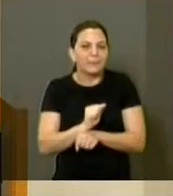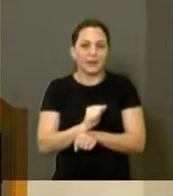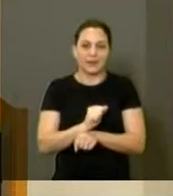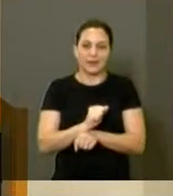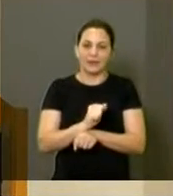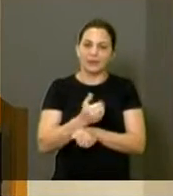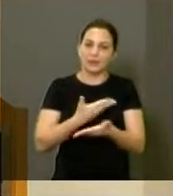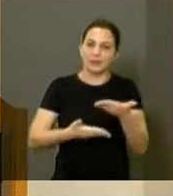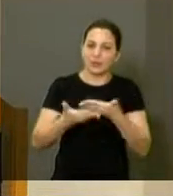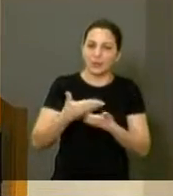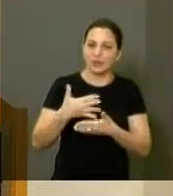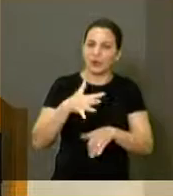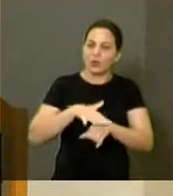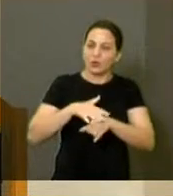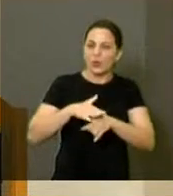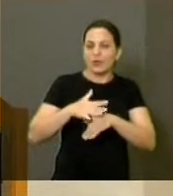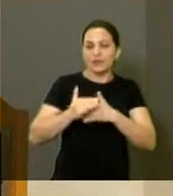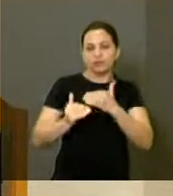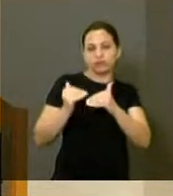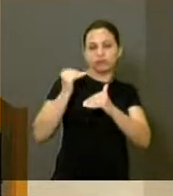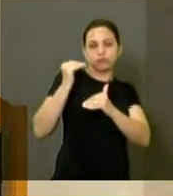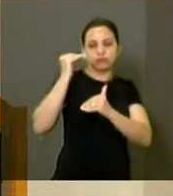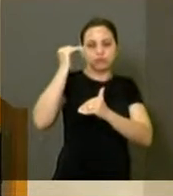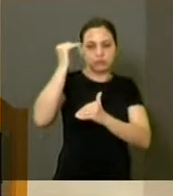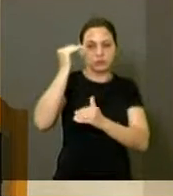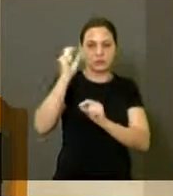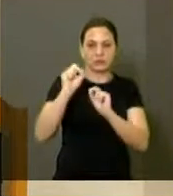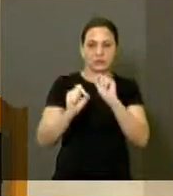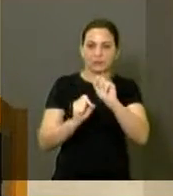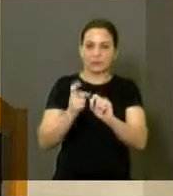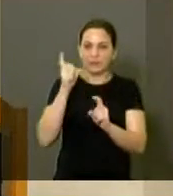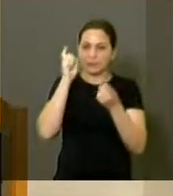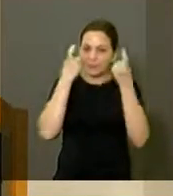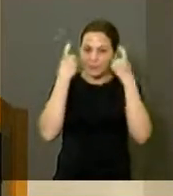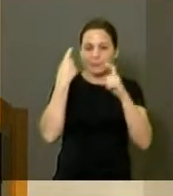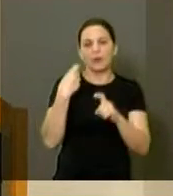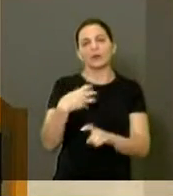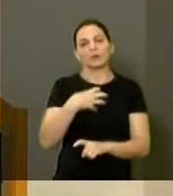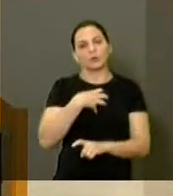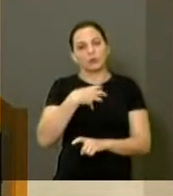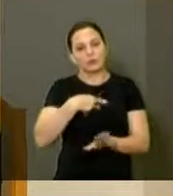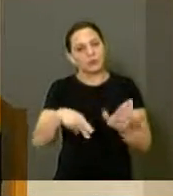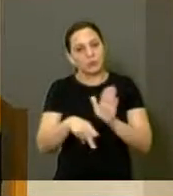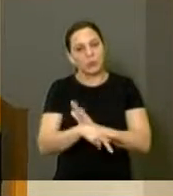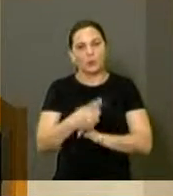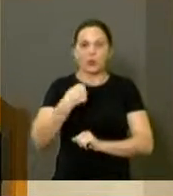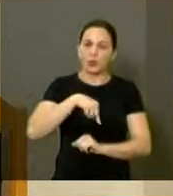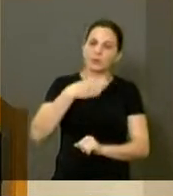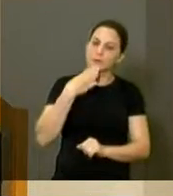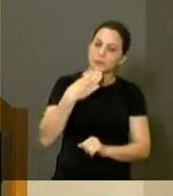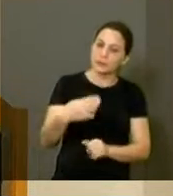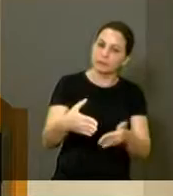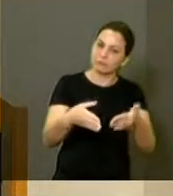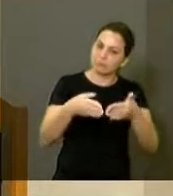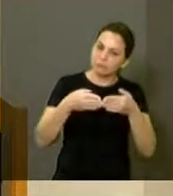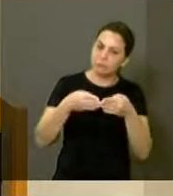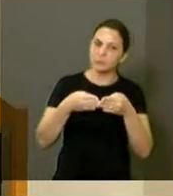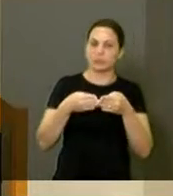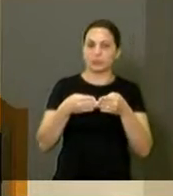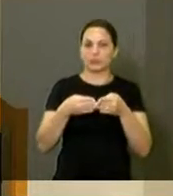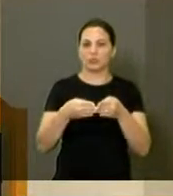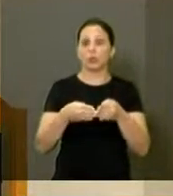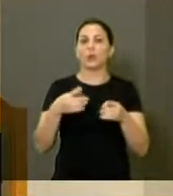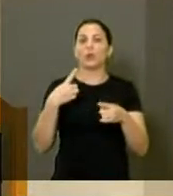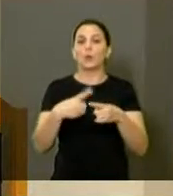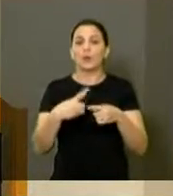volta a evoluir rapidamente. Então, gente está muito preocupado com essa situação. E a gente fez o requerimento solicitando qual o